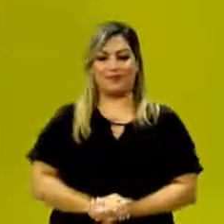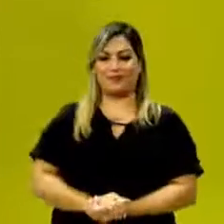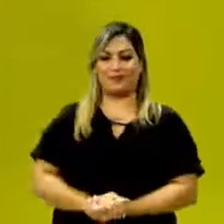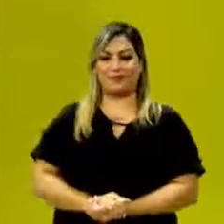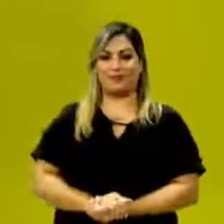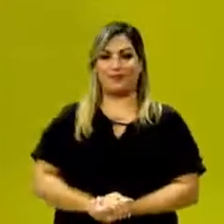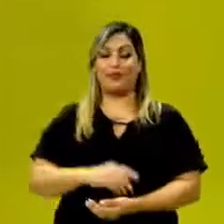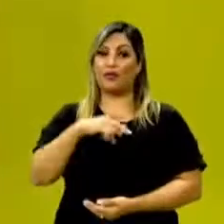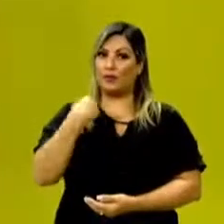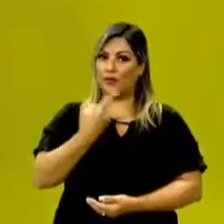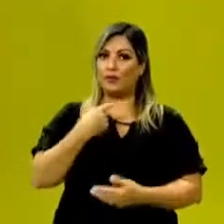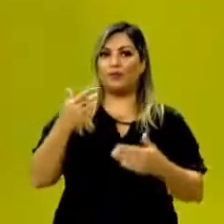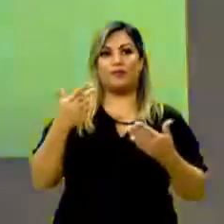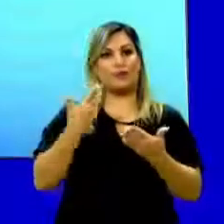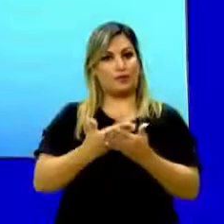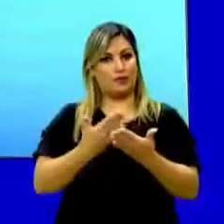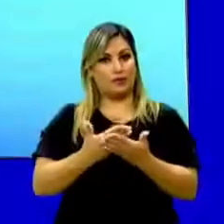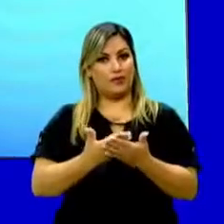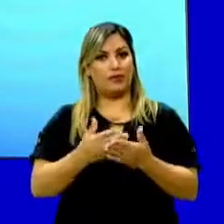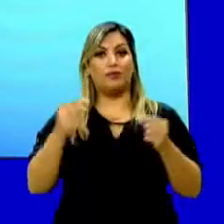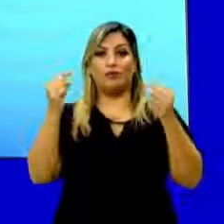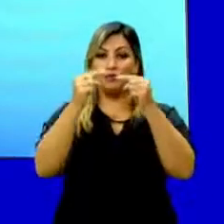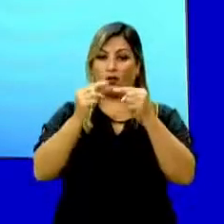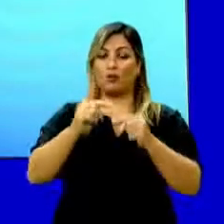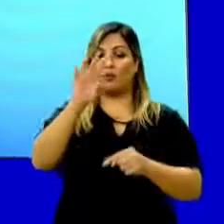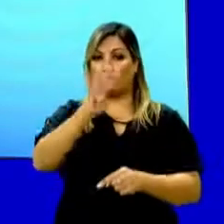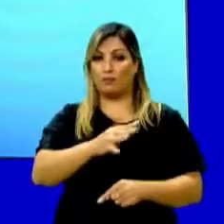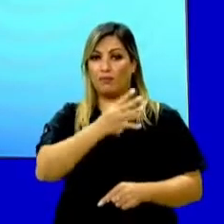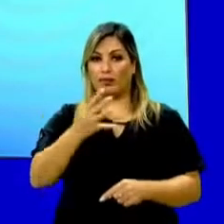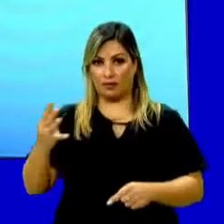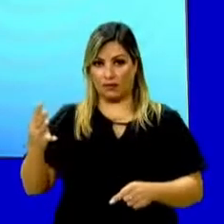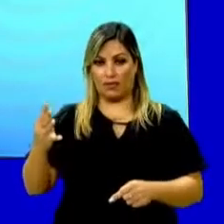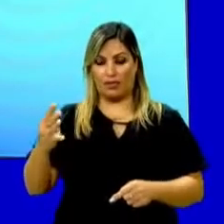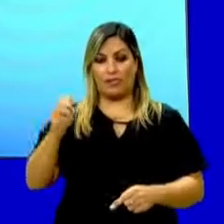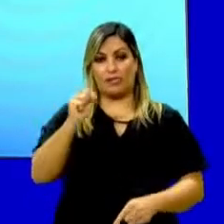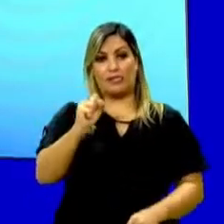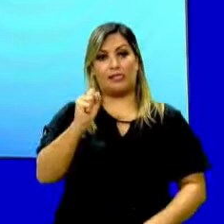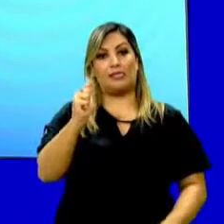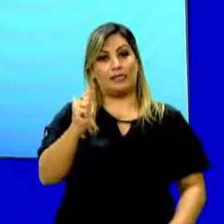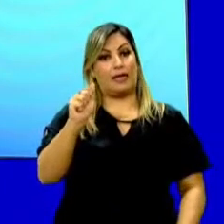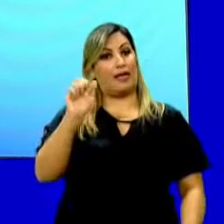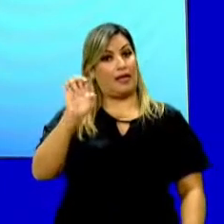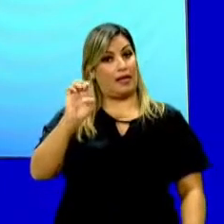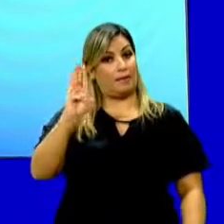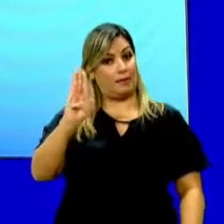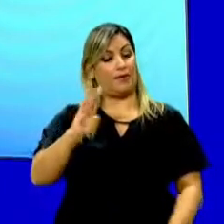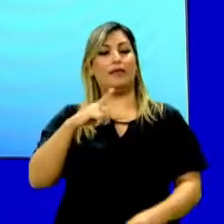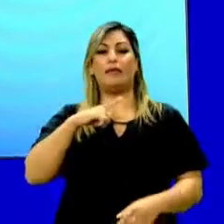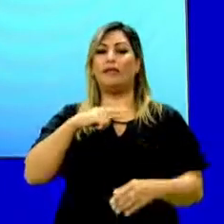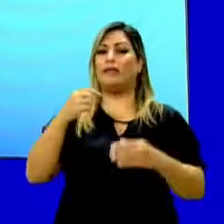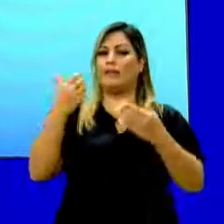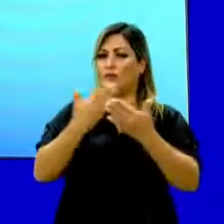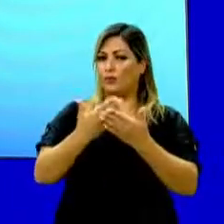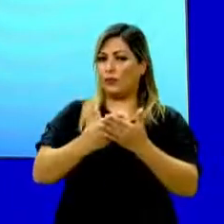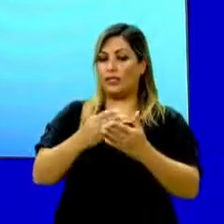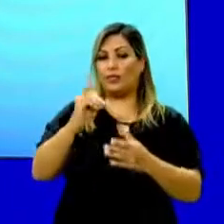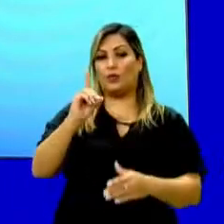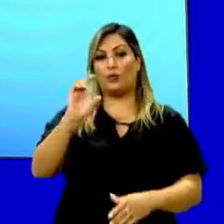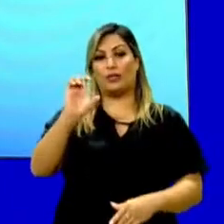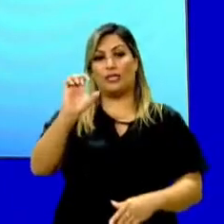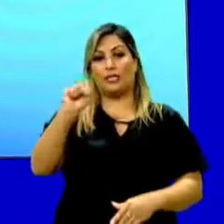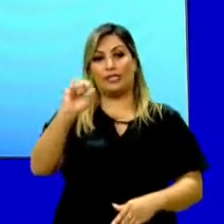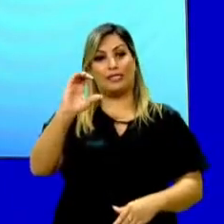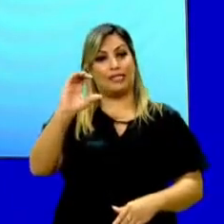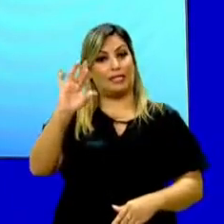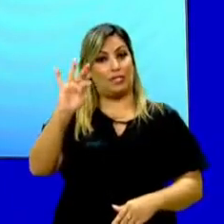Bem, nós estamos trabalhando, de acordo com a matriz do Saeb, estamos trabalhando os descritores. O descritor